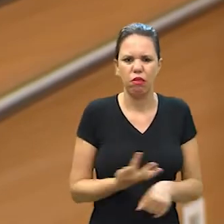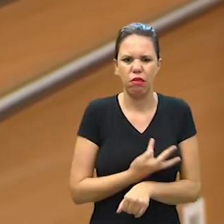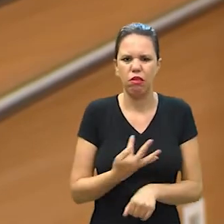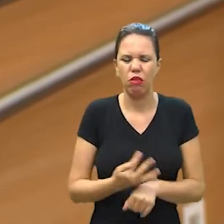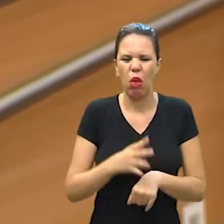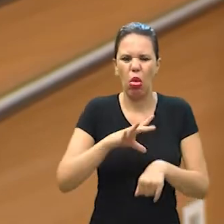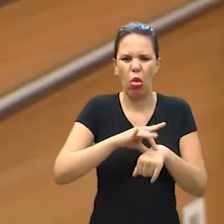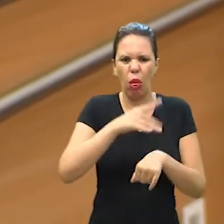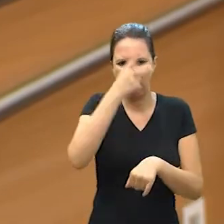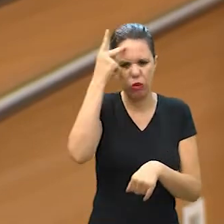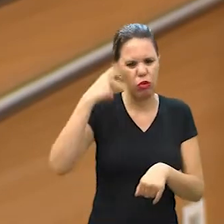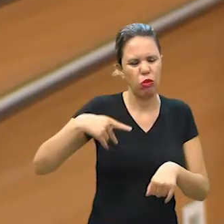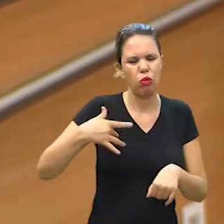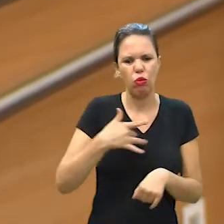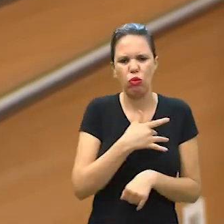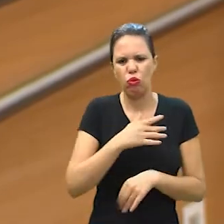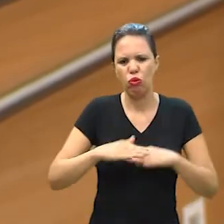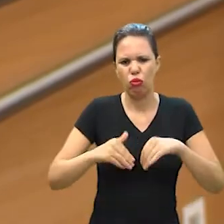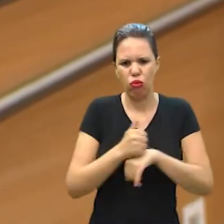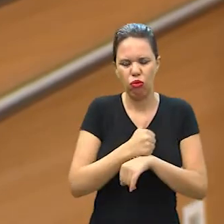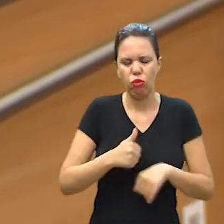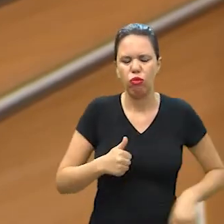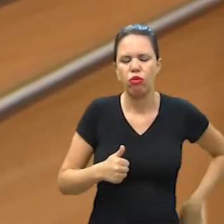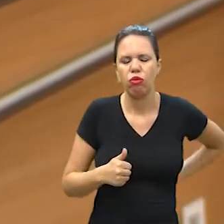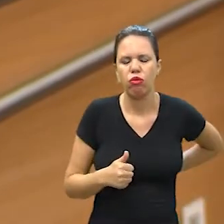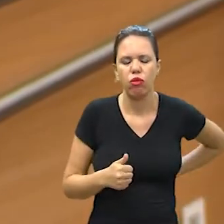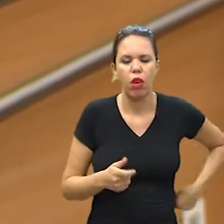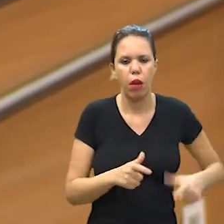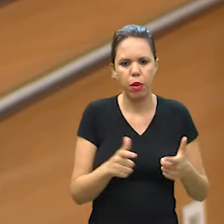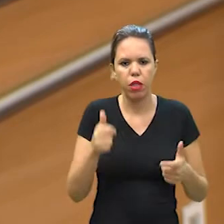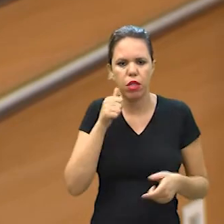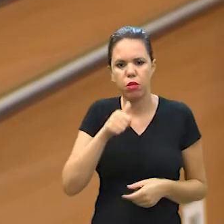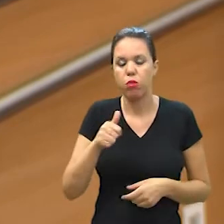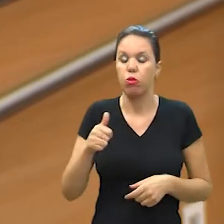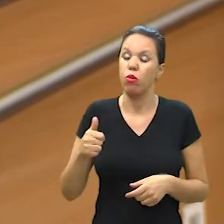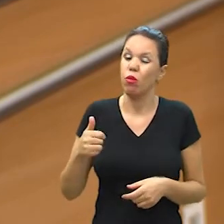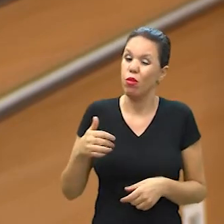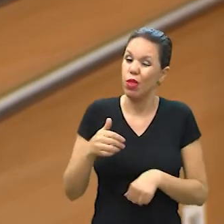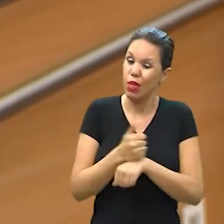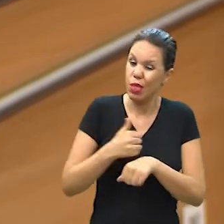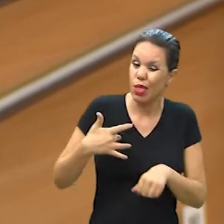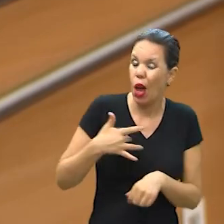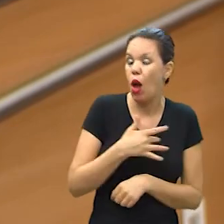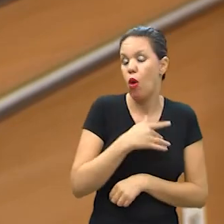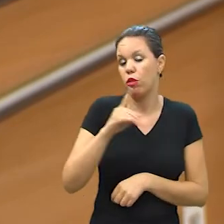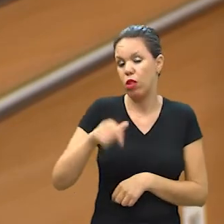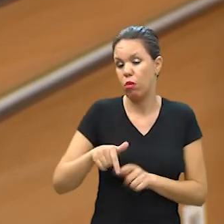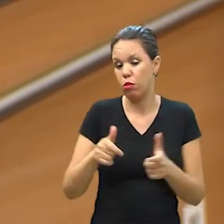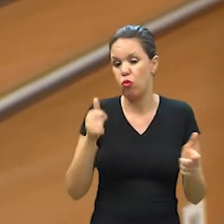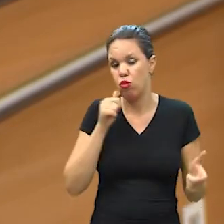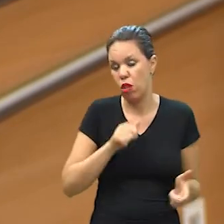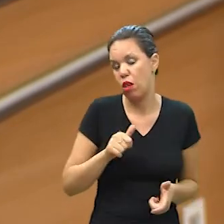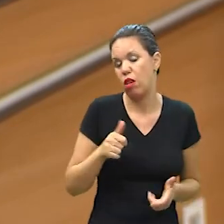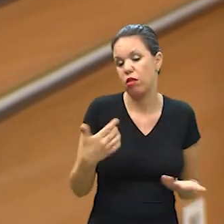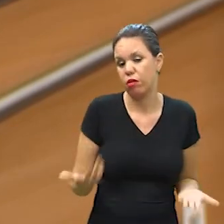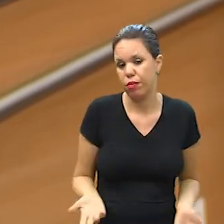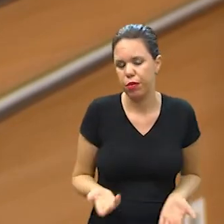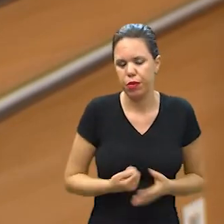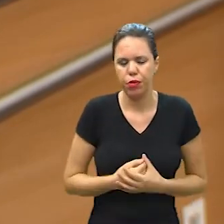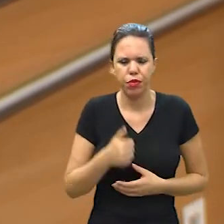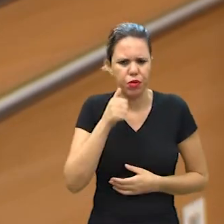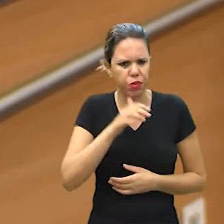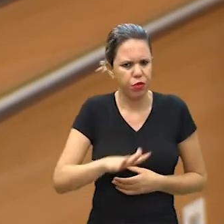chegando a uma situação de adoecimento dos profissionais de saúde, a maioria dos profissionais de saúde são mulheres, nós estamos numa situação